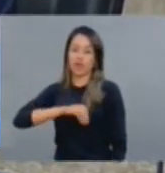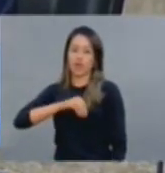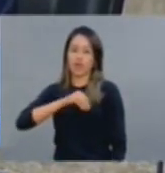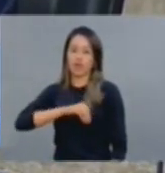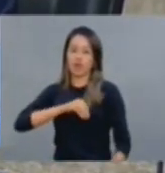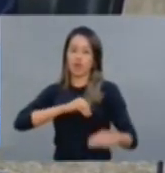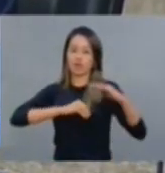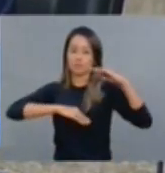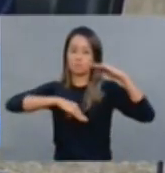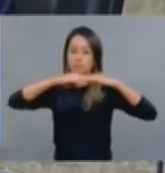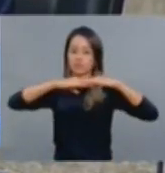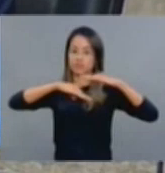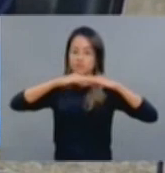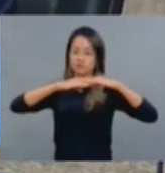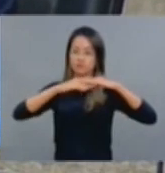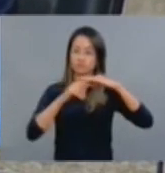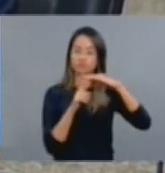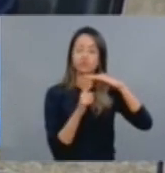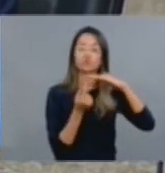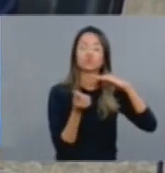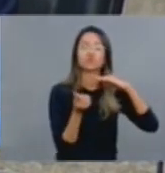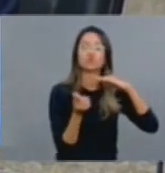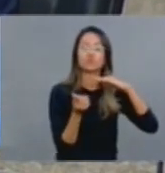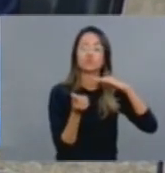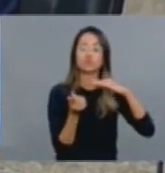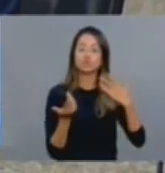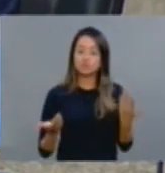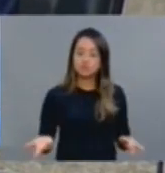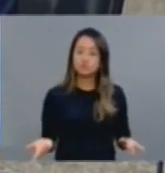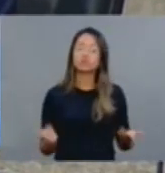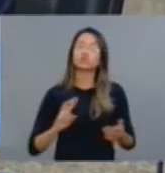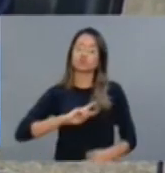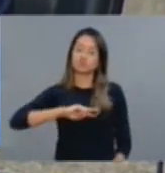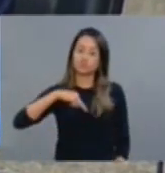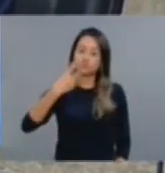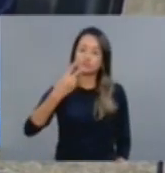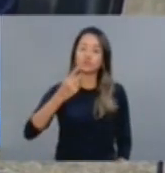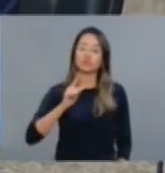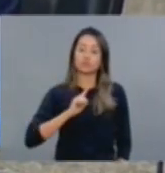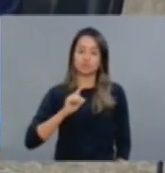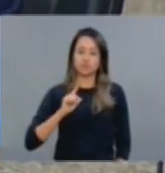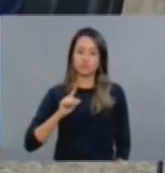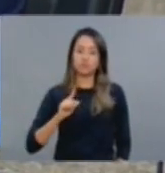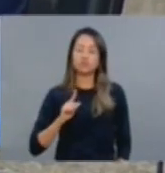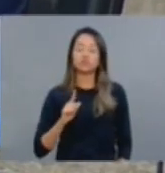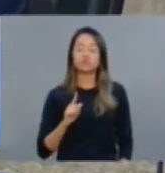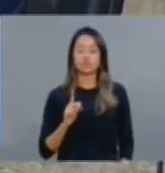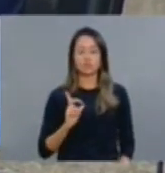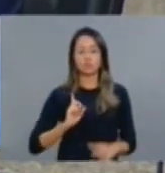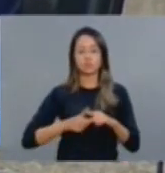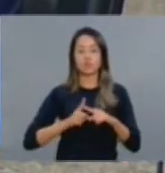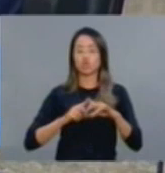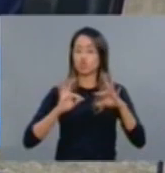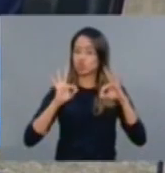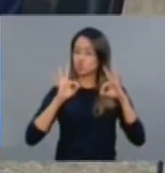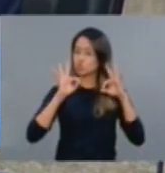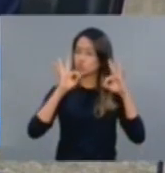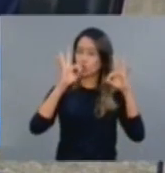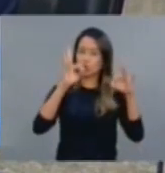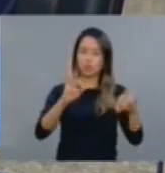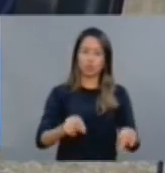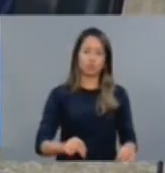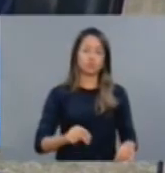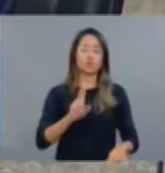educação básica, inclusive também esse reajuste do piso incidindo sobre toda a carreira do magistério,